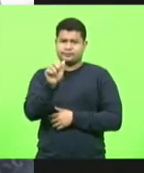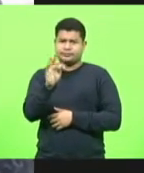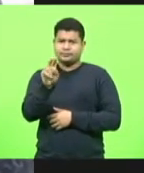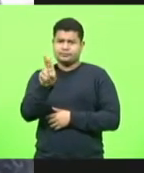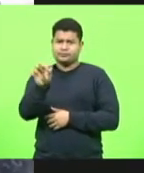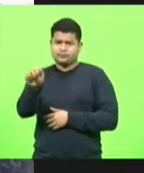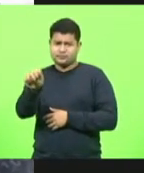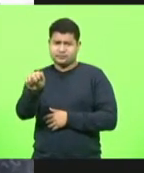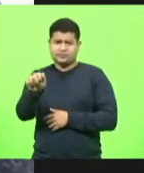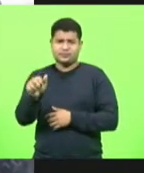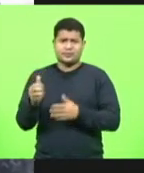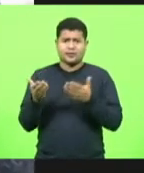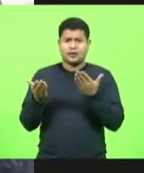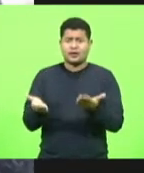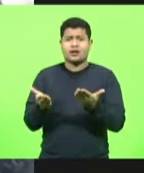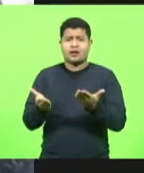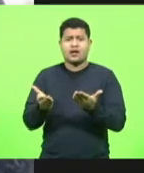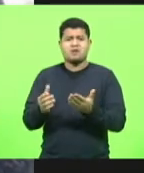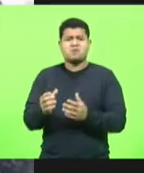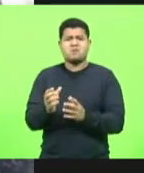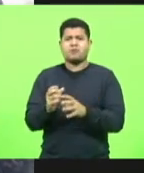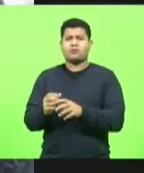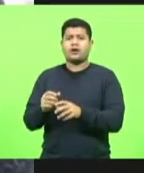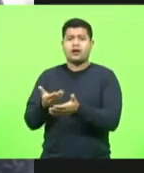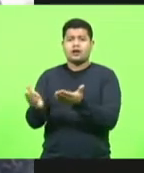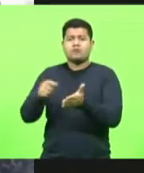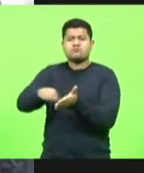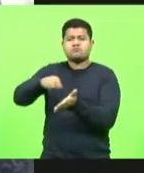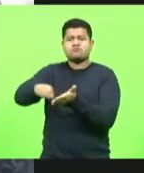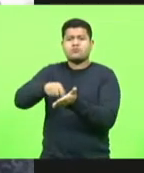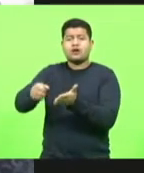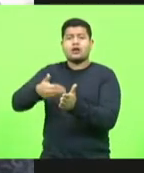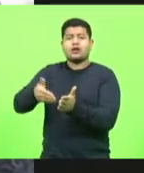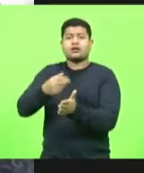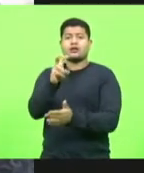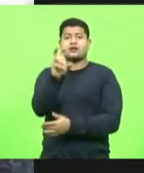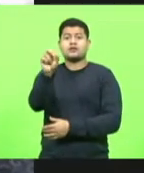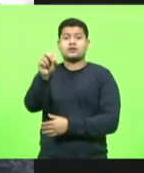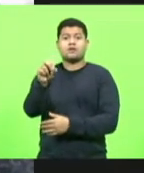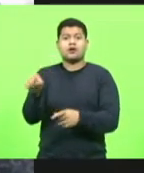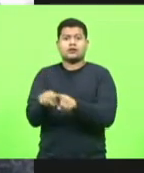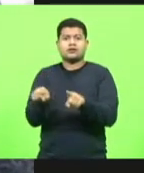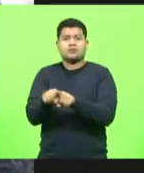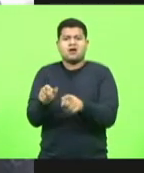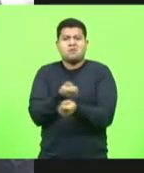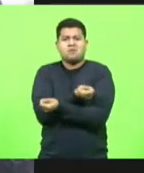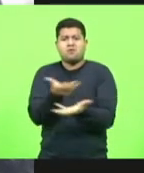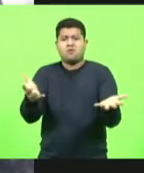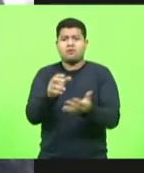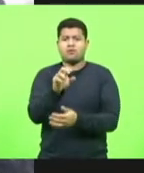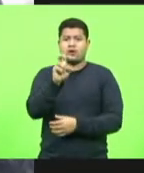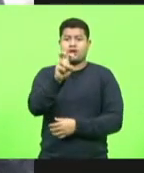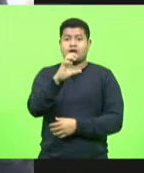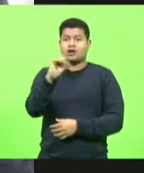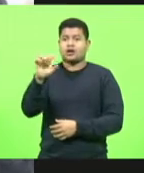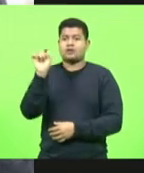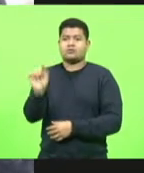50 obras publicadas, meio milhão de livros rodados. Entendo que posso colocar, sim, a minha colher